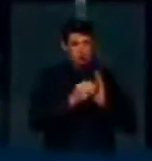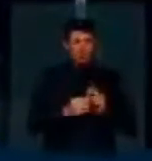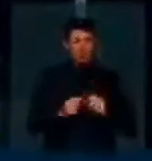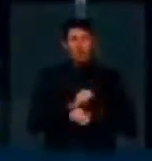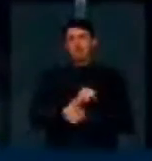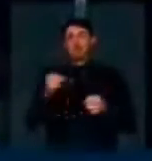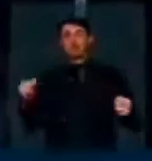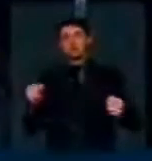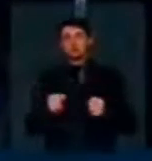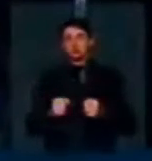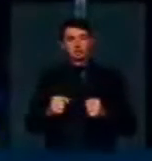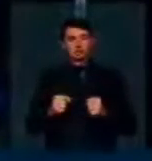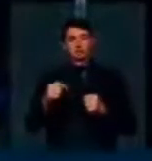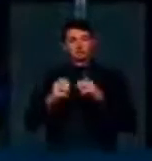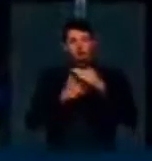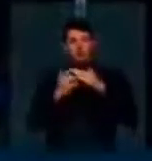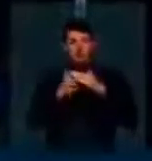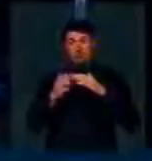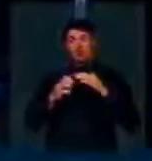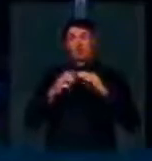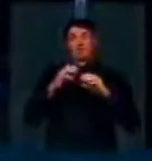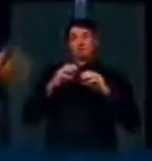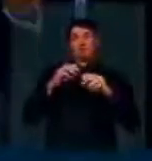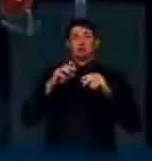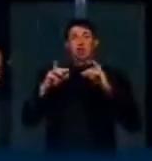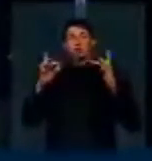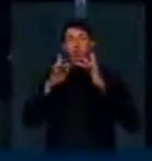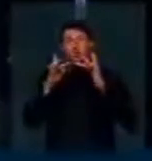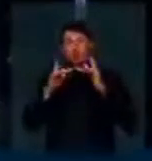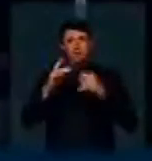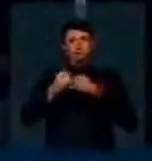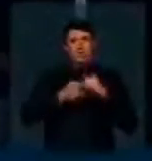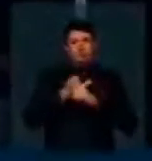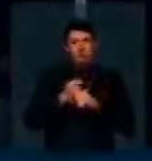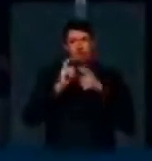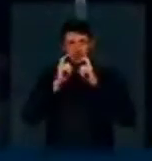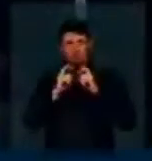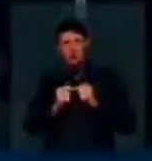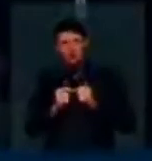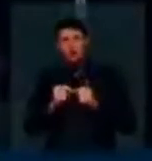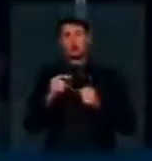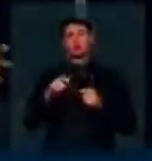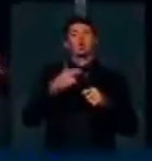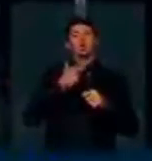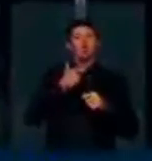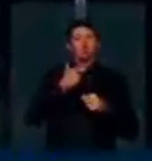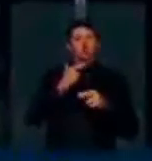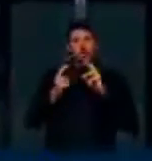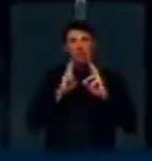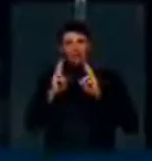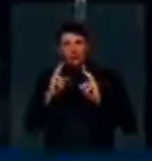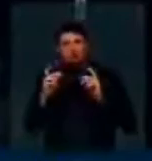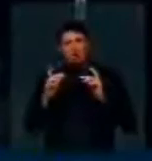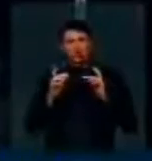impossibilidade de uma operadora de conexão, de um provedor de conexão fazer gerenciamento, quem não pode gerenciar a rede, é óbvio que a